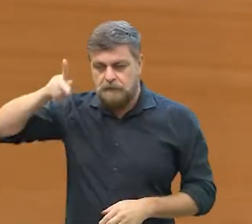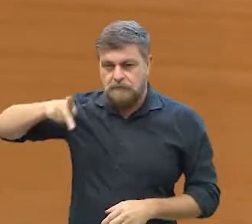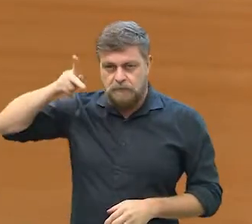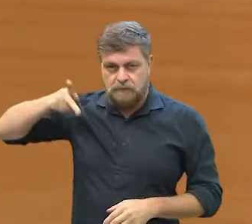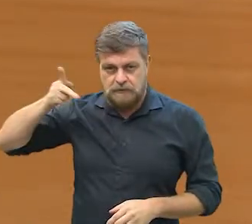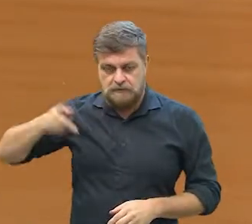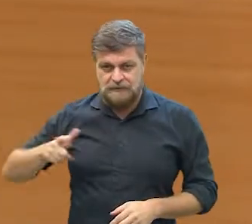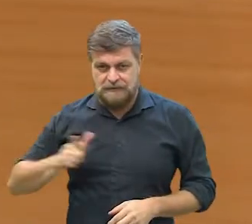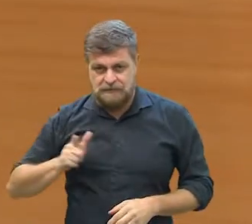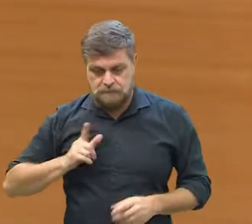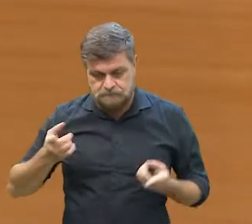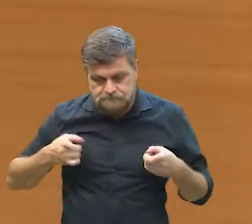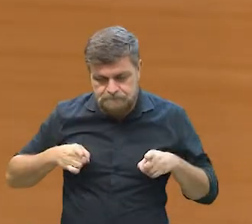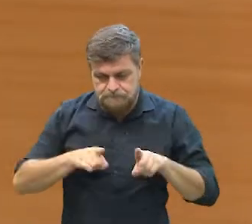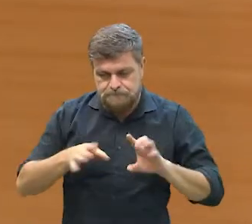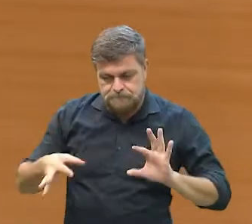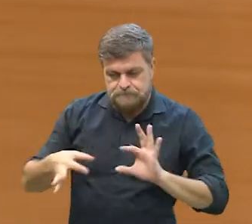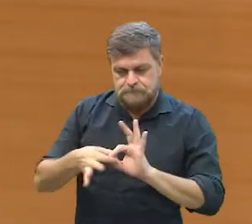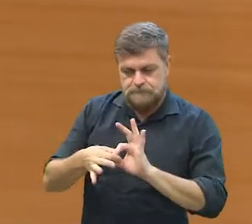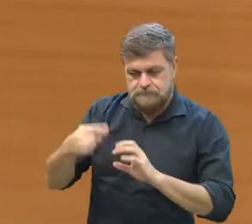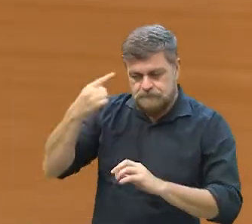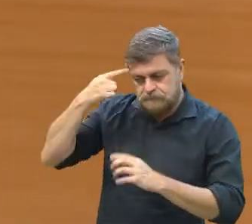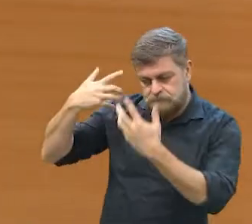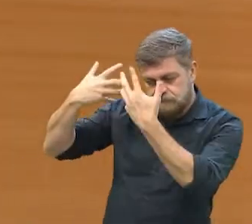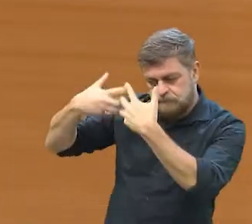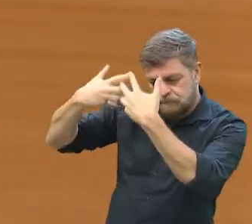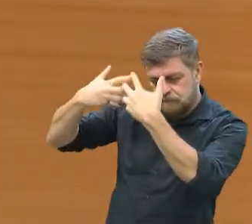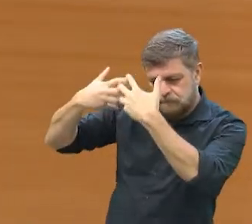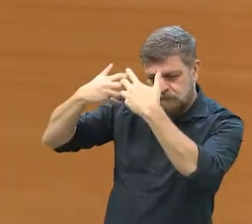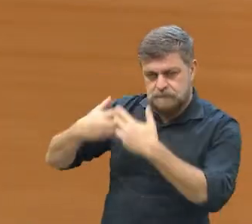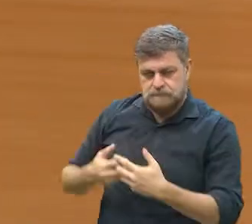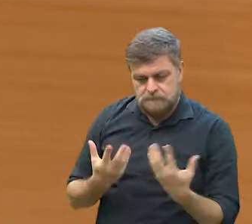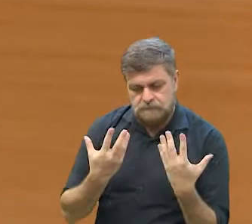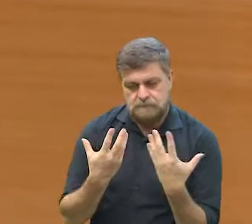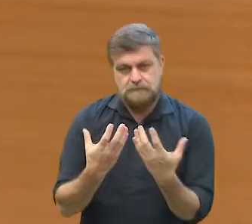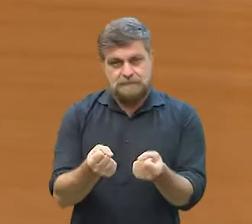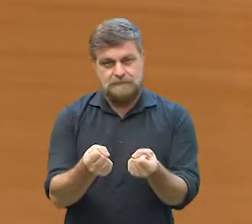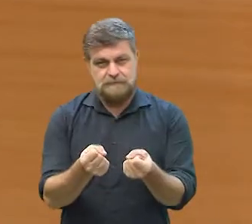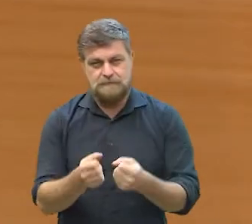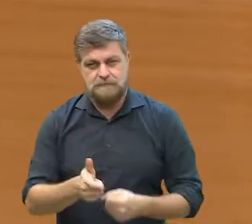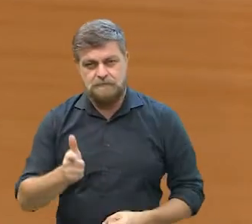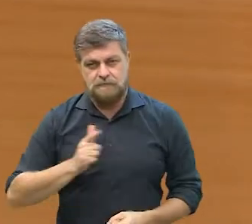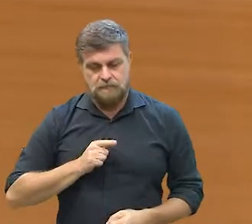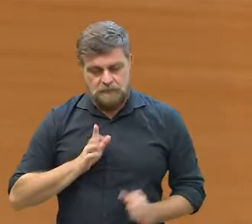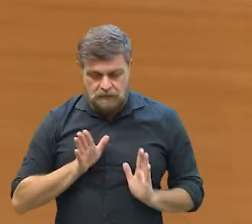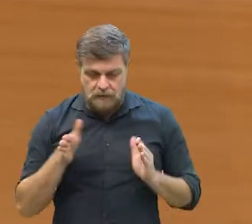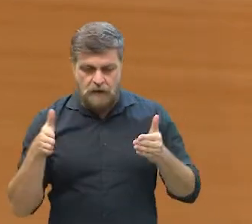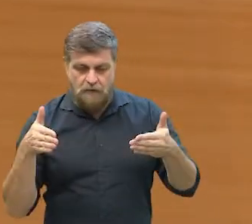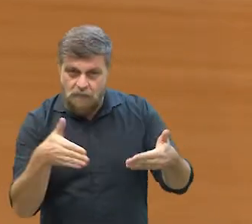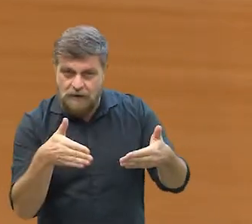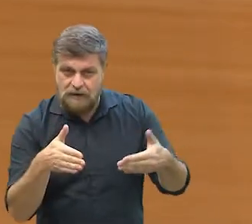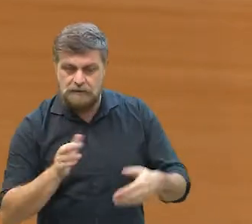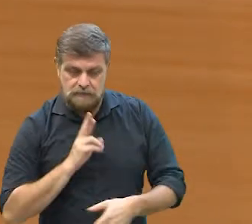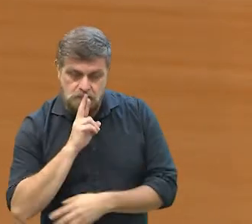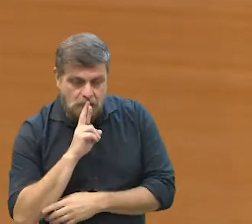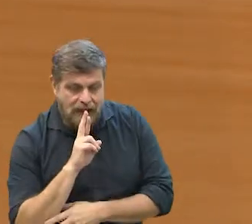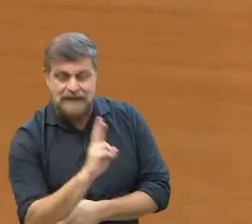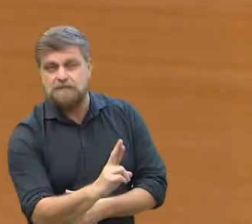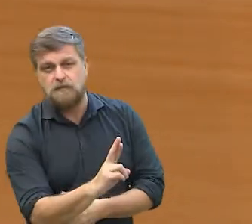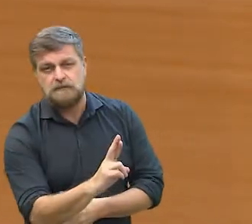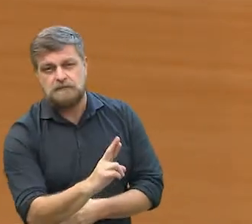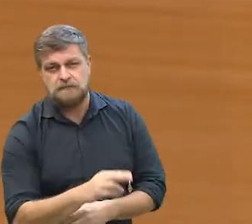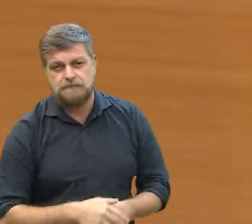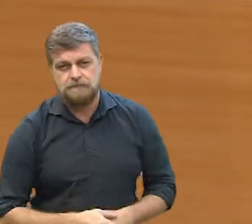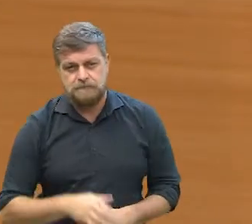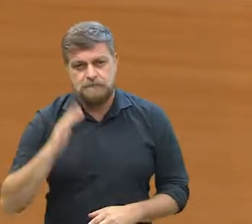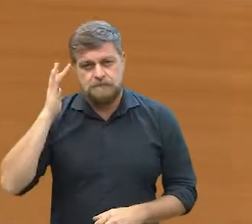da política, política, mas tem levado as pessoas a refletir e a se abrir para a necessidade de